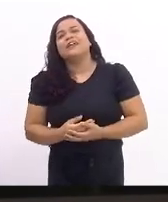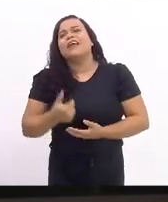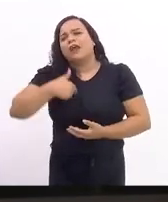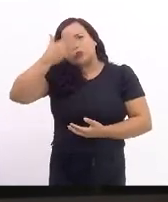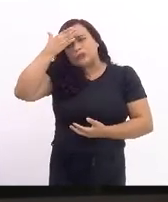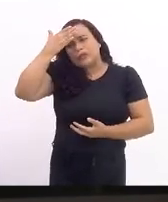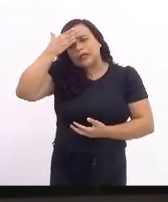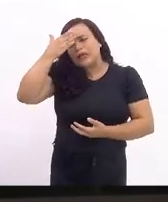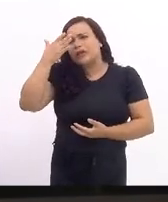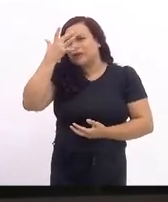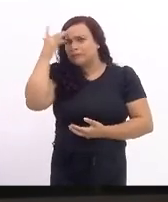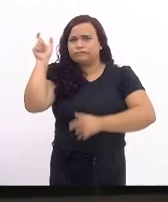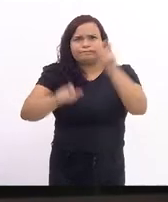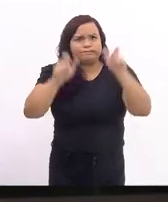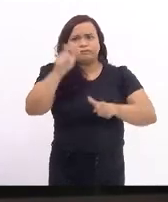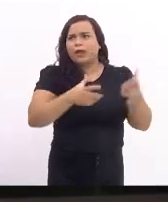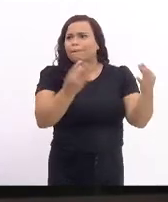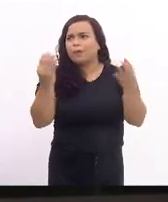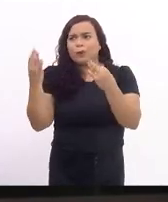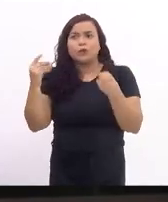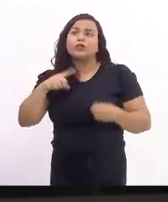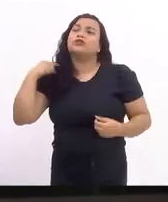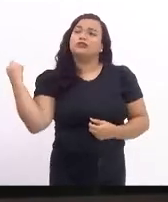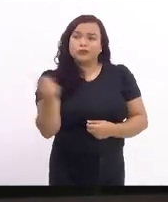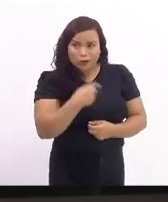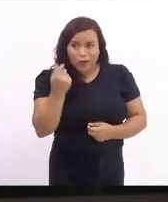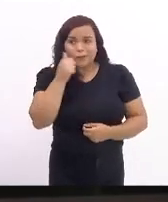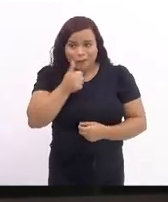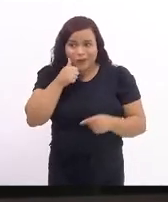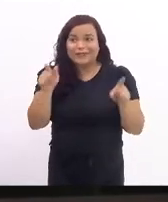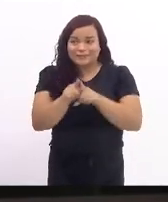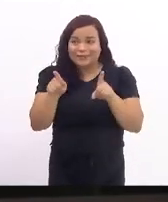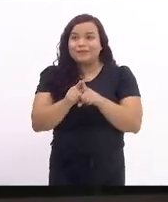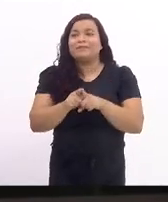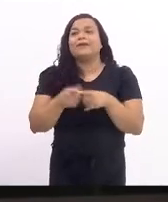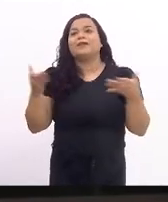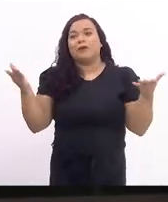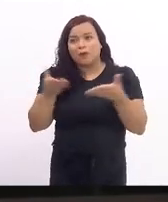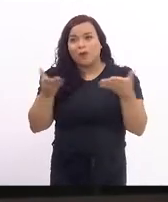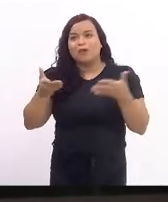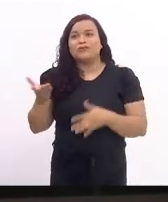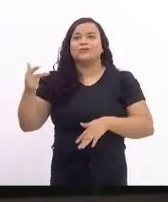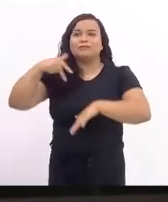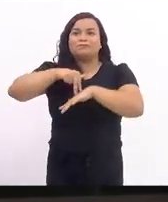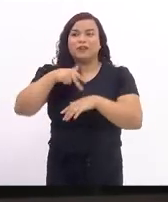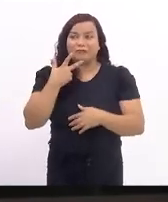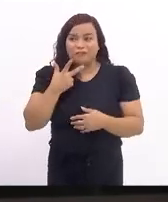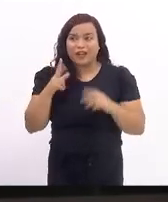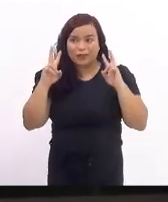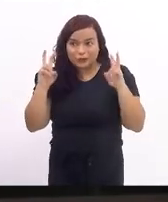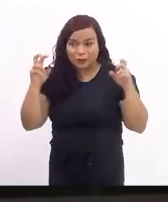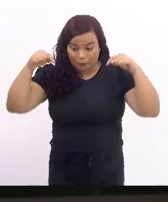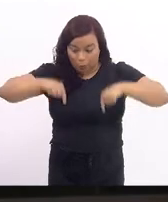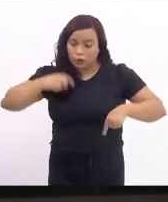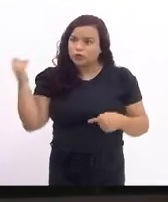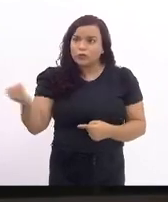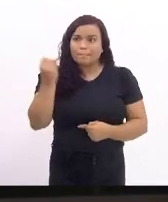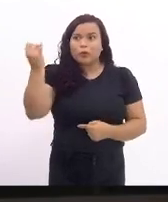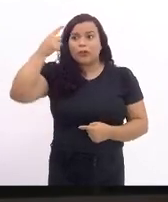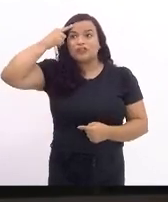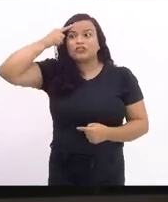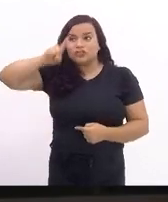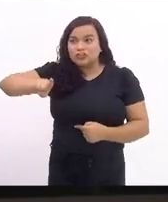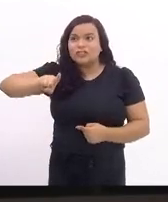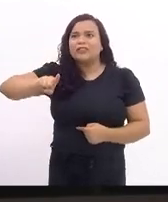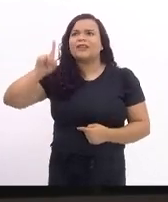pessoas hoje, inclusive nós, mulheres, provavelmente vamos estar aqui nesse lugar falando da importância desse dia, que é o dia